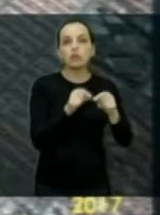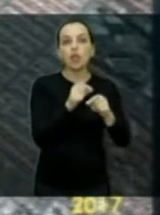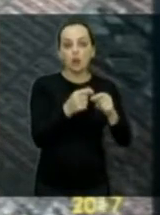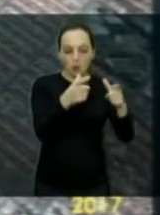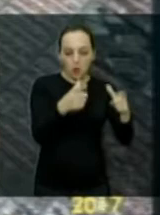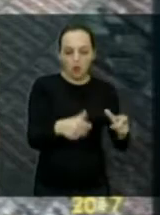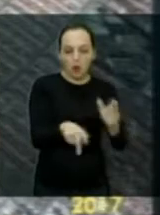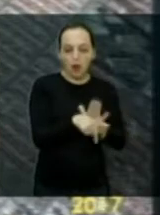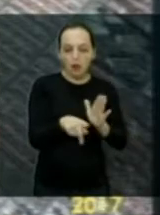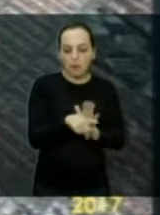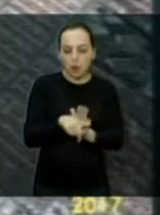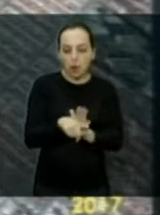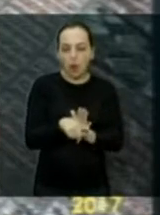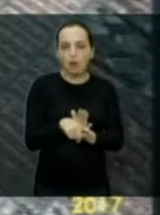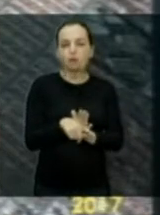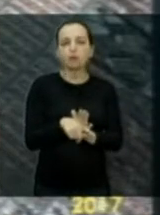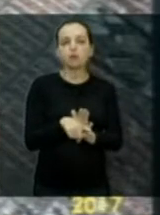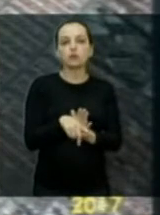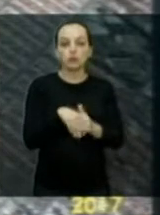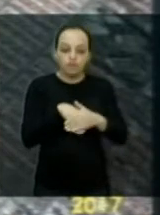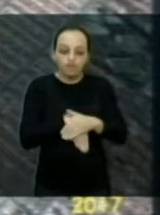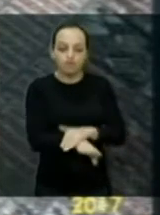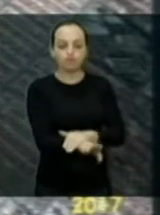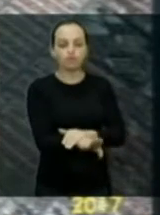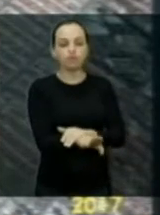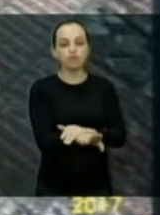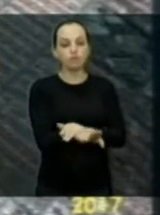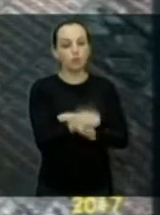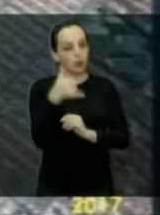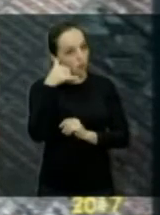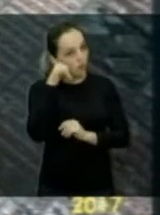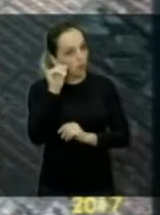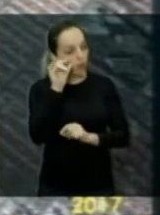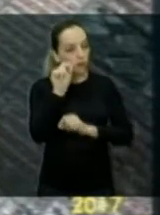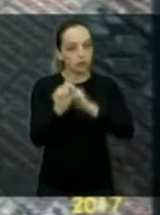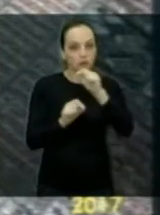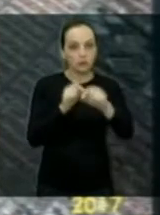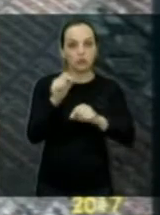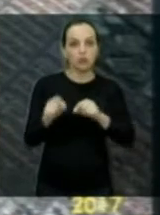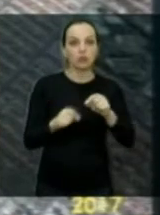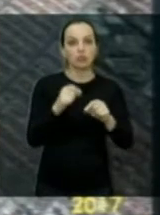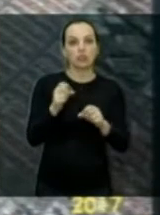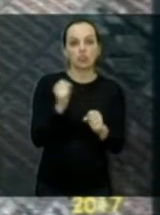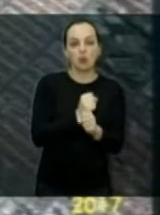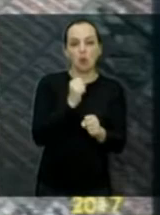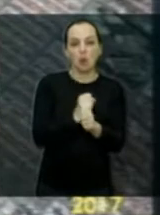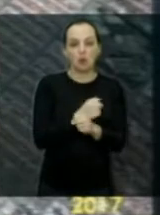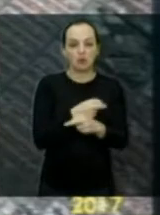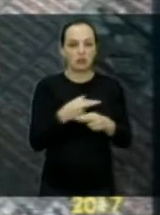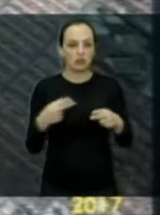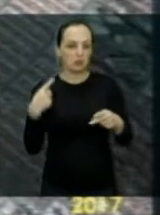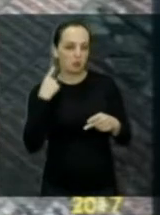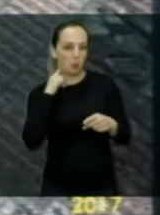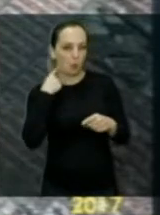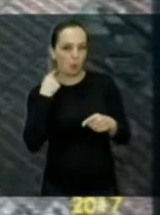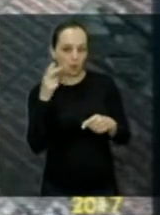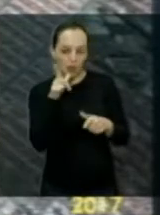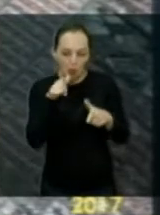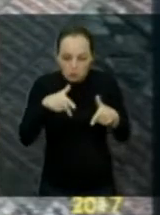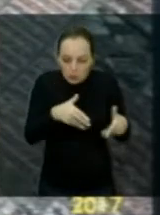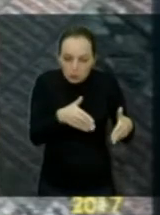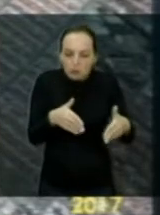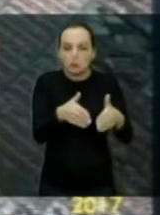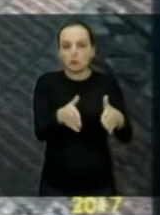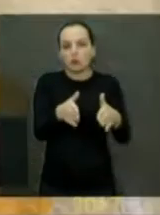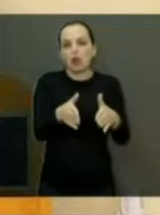bacia de contenção, uma lagoa de contenção, evita, exatamente, de carrear material para o rio. Então, o material vai ficar